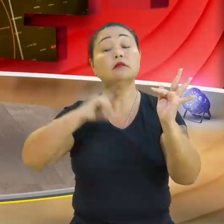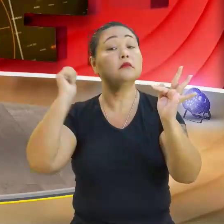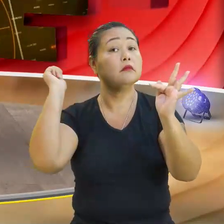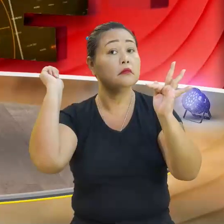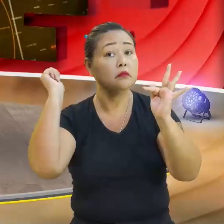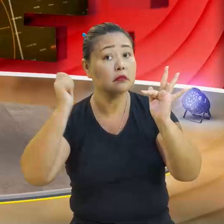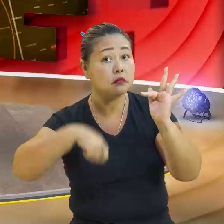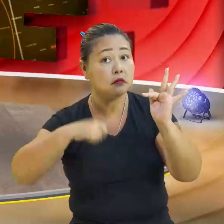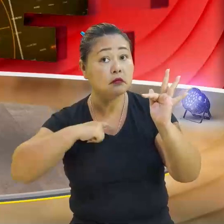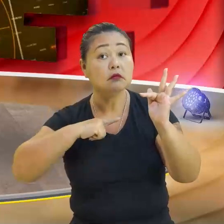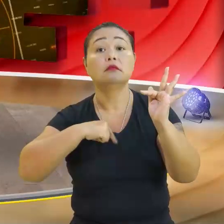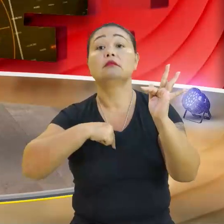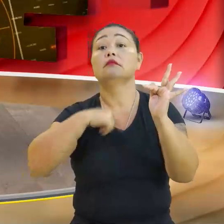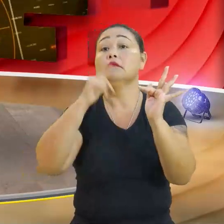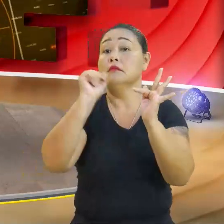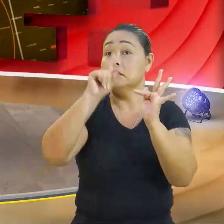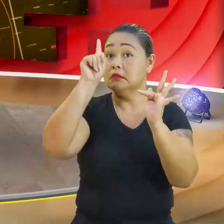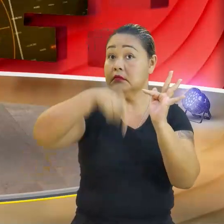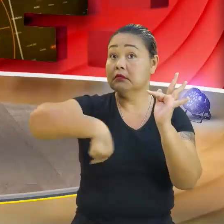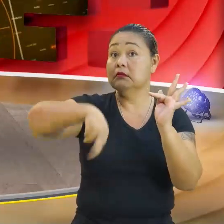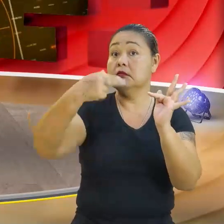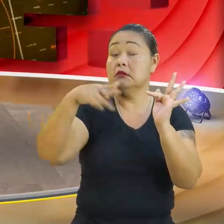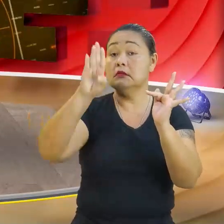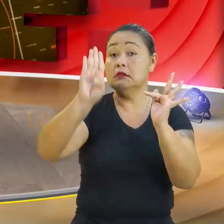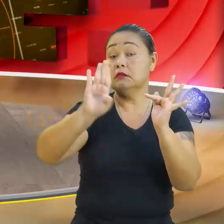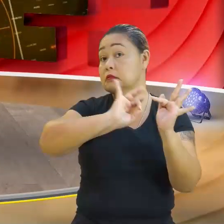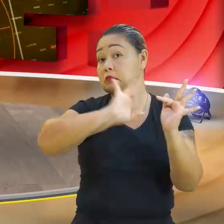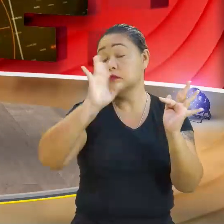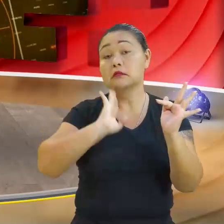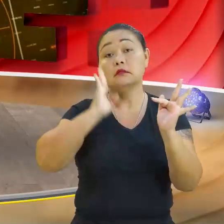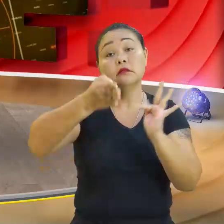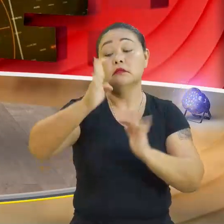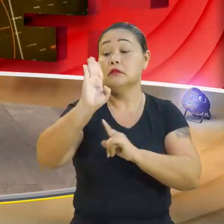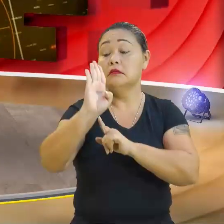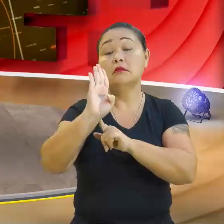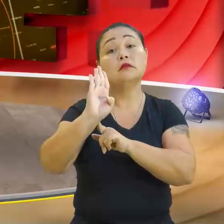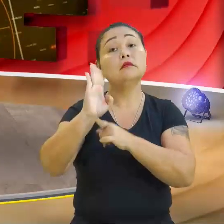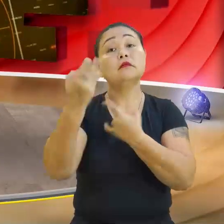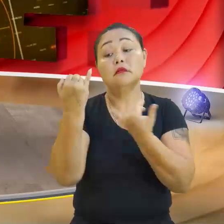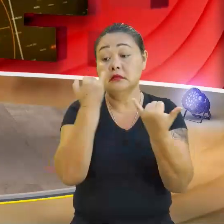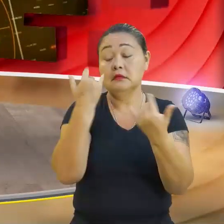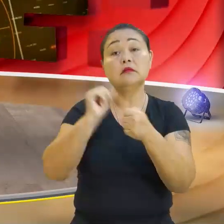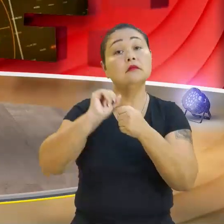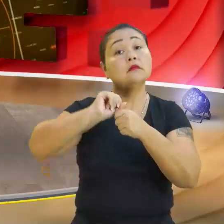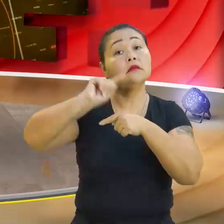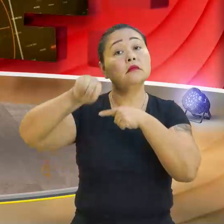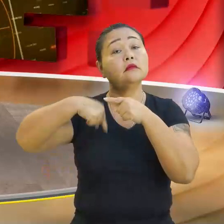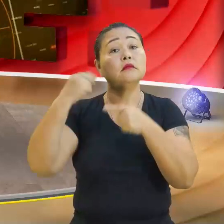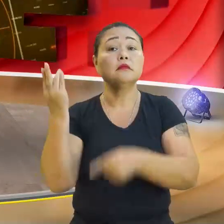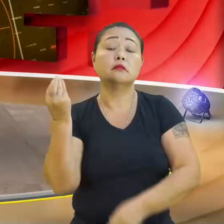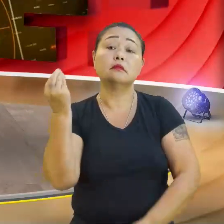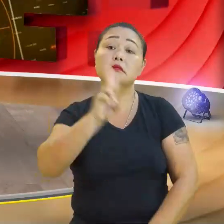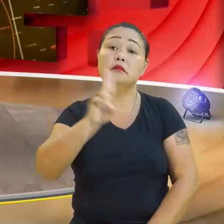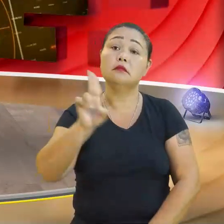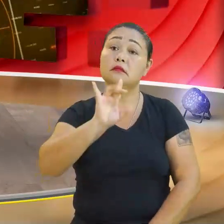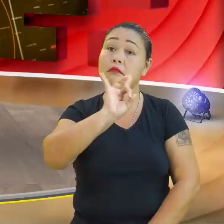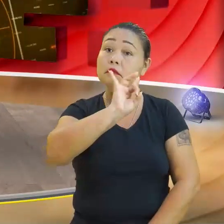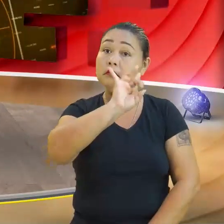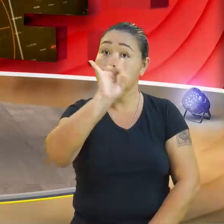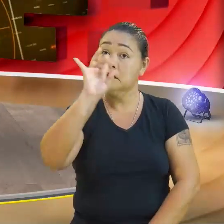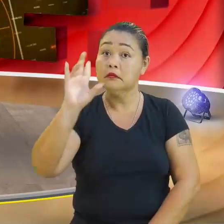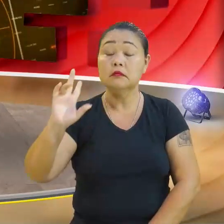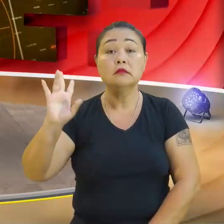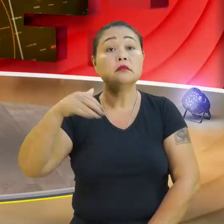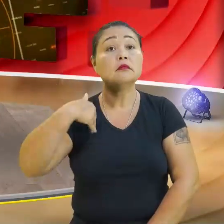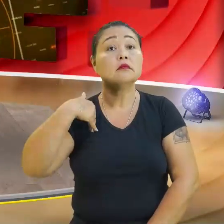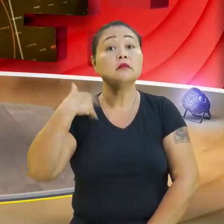o A igual a zero, então fica igual a B apenas. E esse B nos diz alguma coisa e tem também um nome especial. Eu gosto